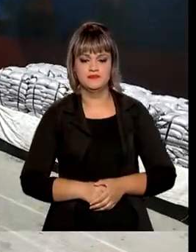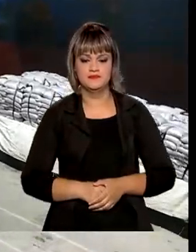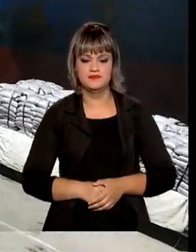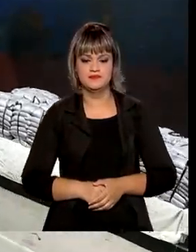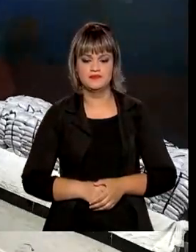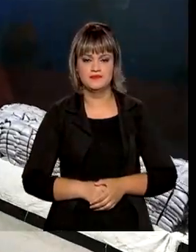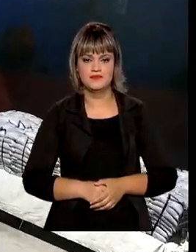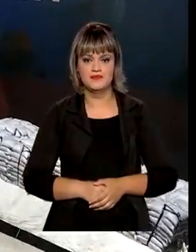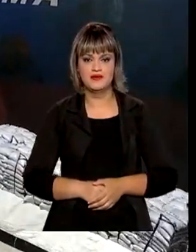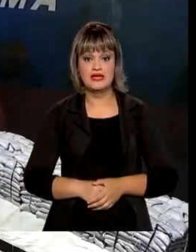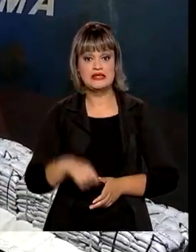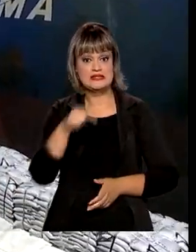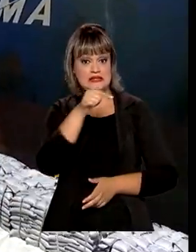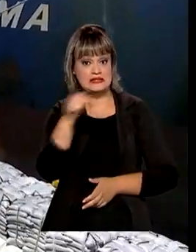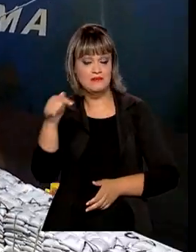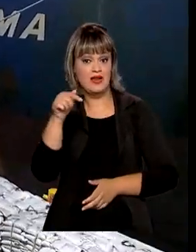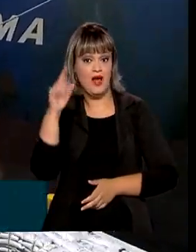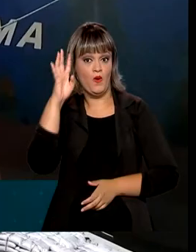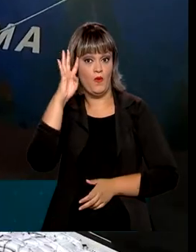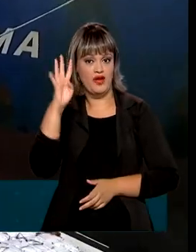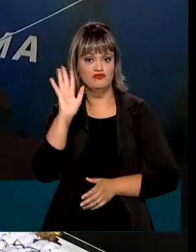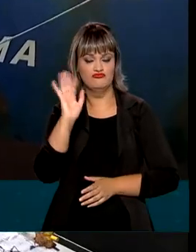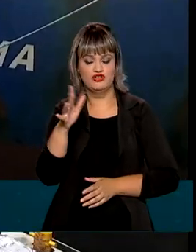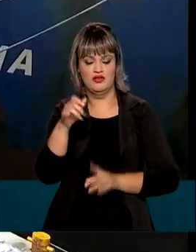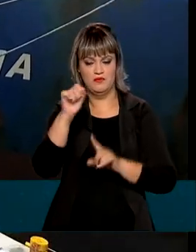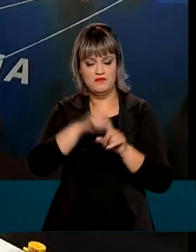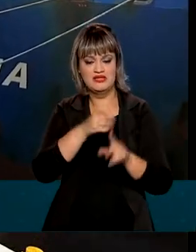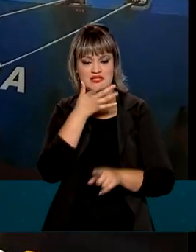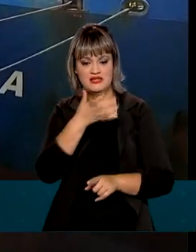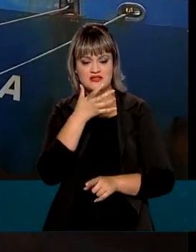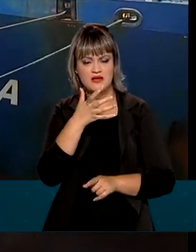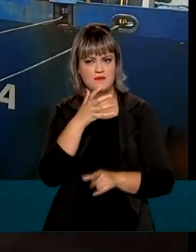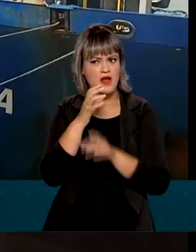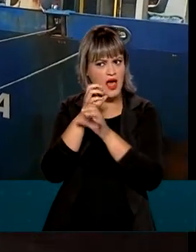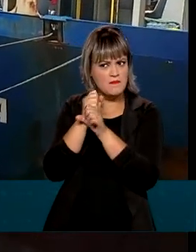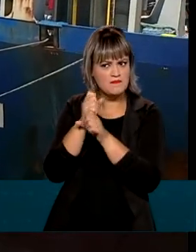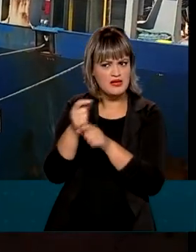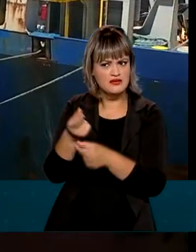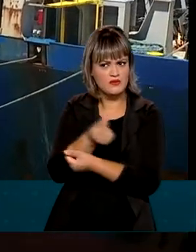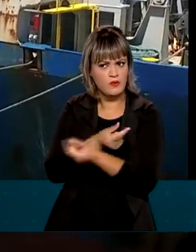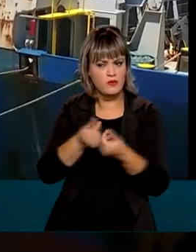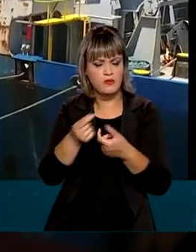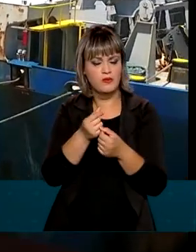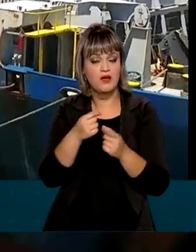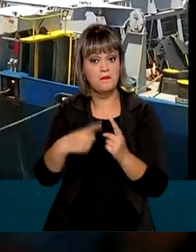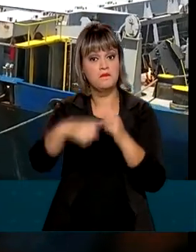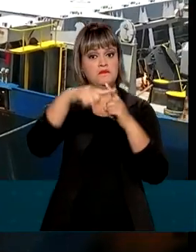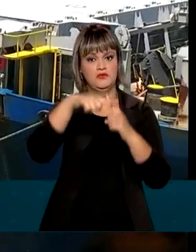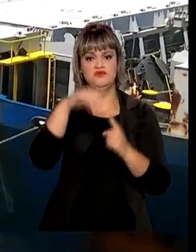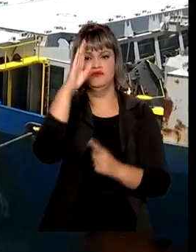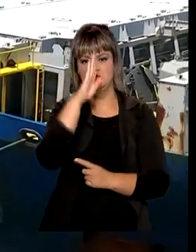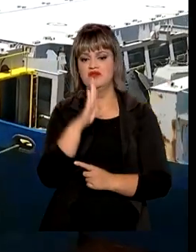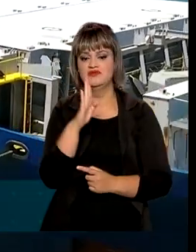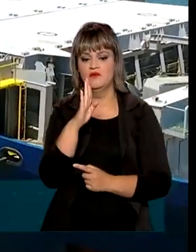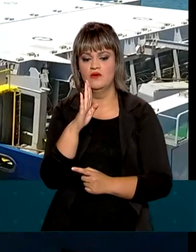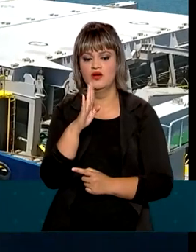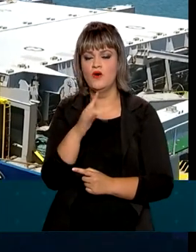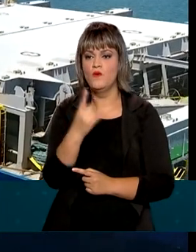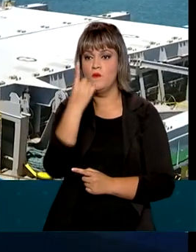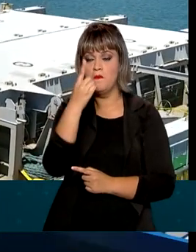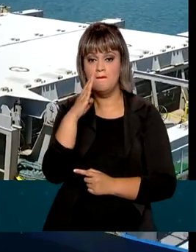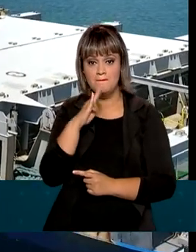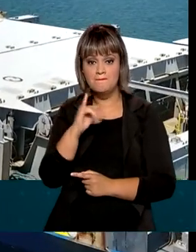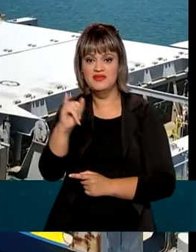Na quarta semana de dezembro deste ano, a balança comercial ficou positiva para o Brasil em mais de 1